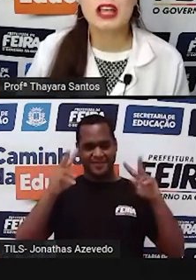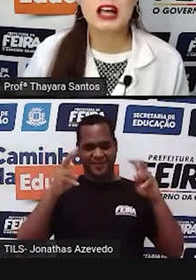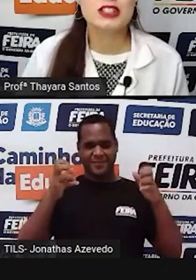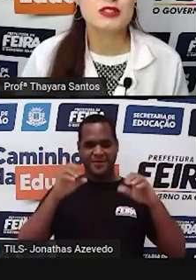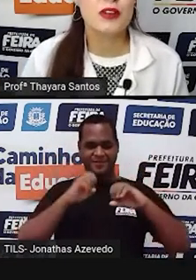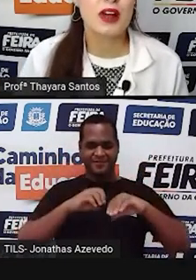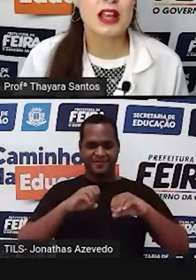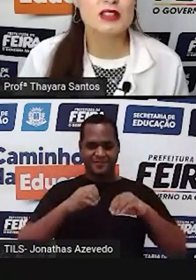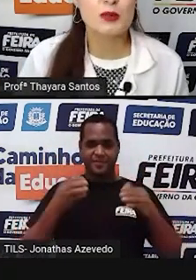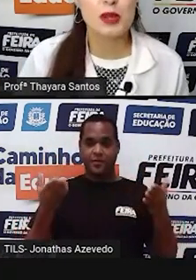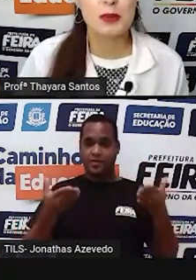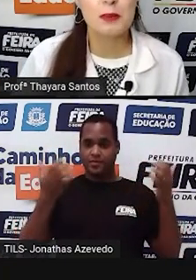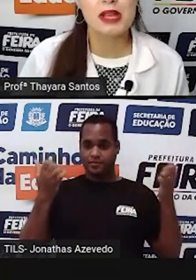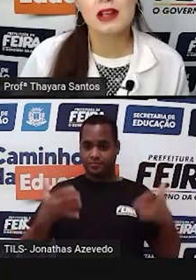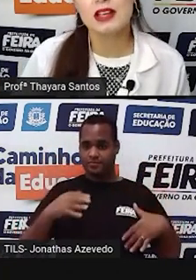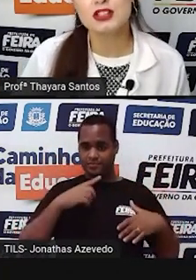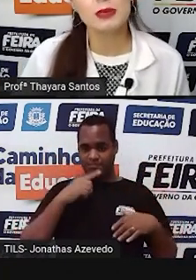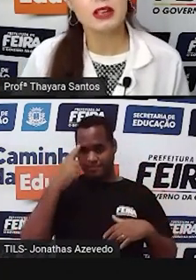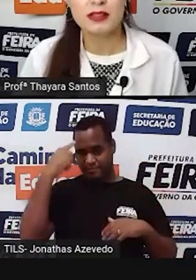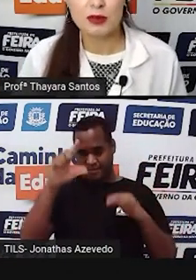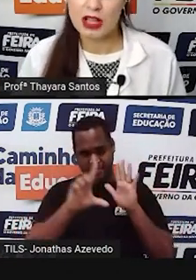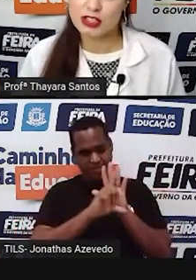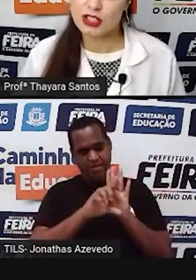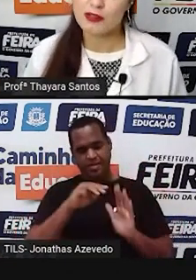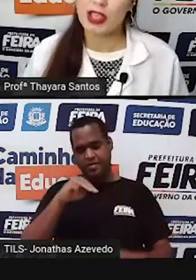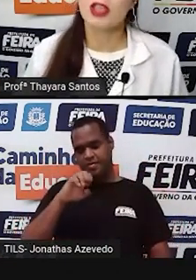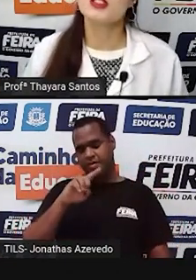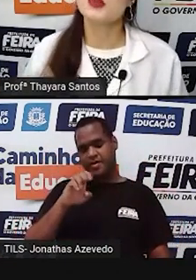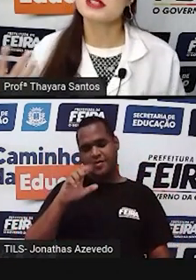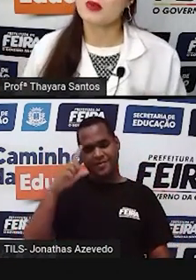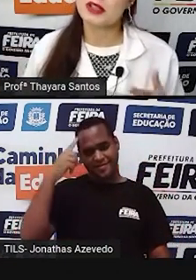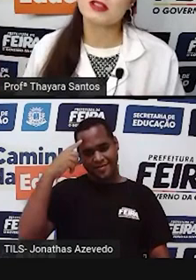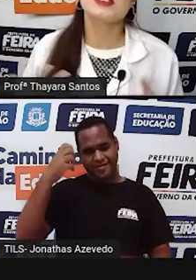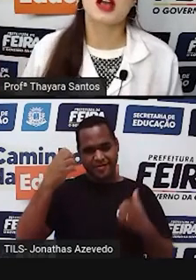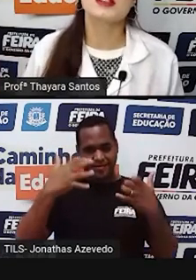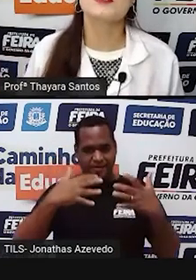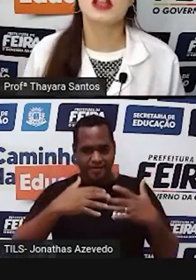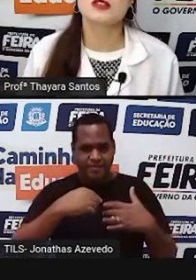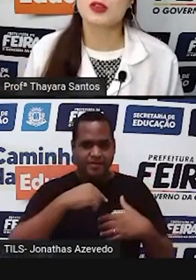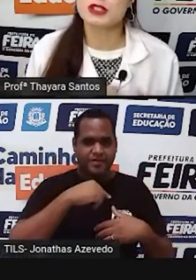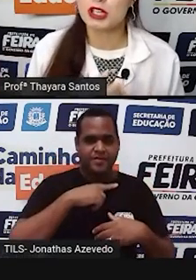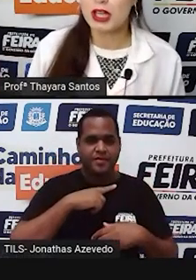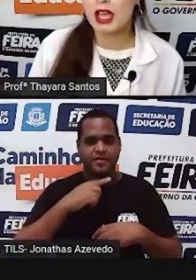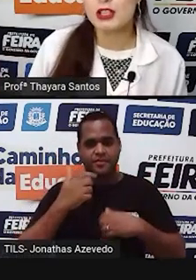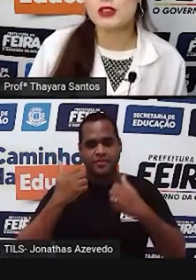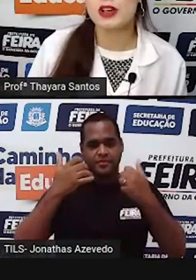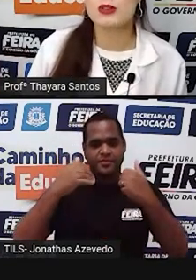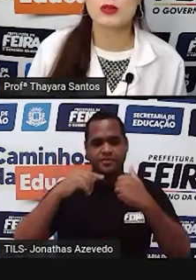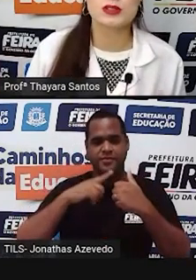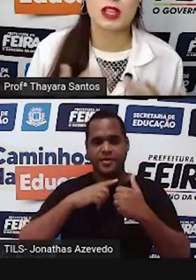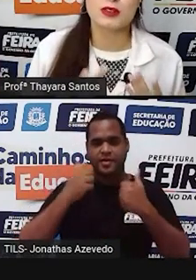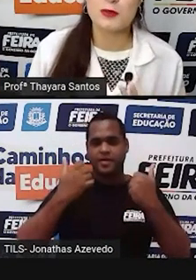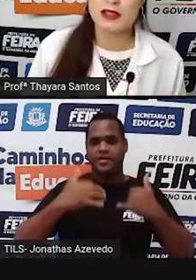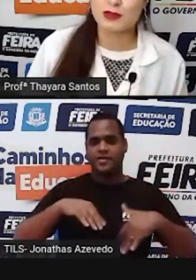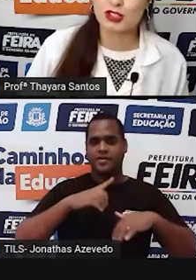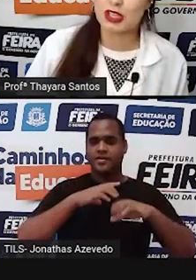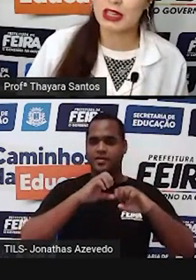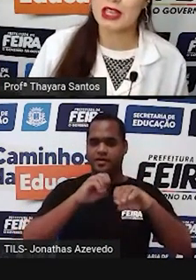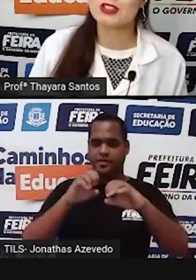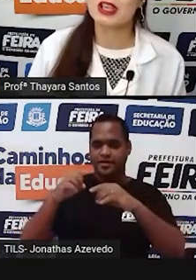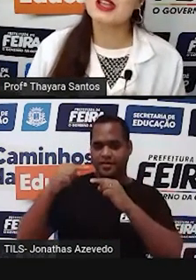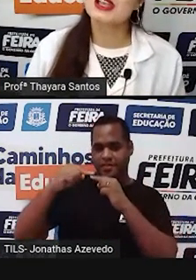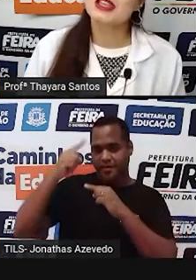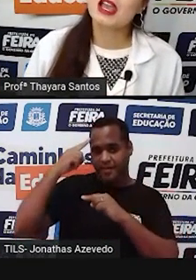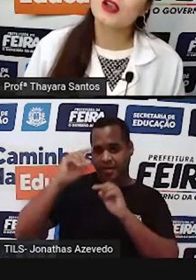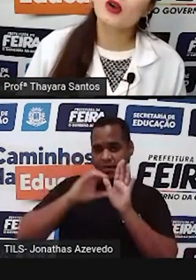hoje a gente vai falar sobre a primeira lei de Mendel. A gente já vem aí de uma sequência de aulas falando sobre genética, falando conceitos básicos de